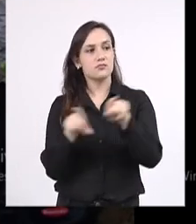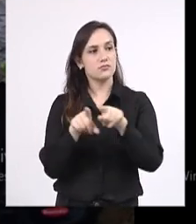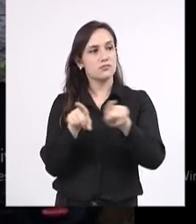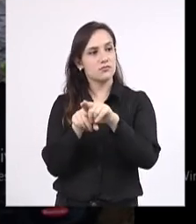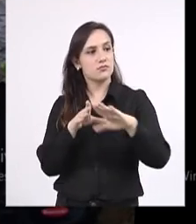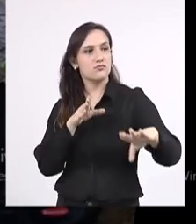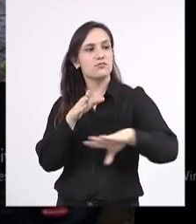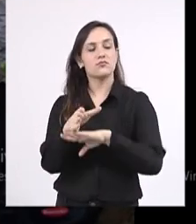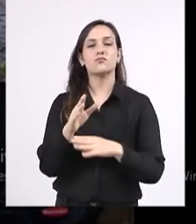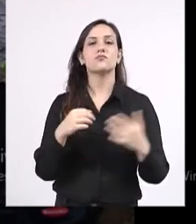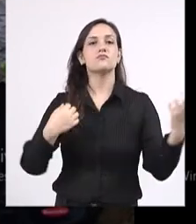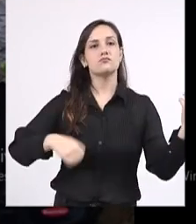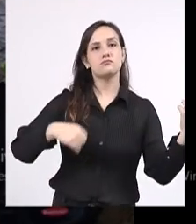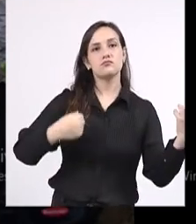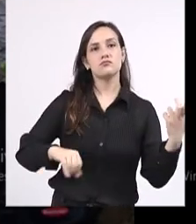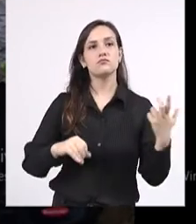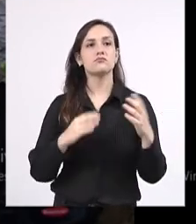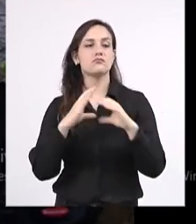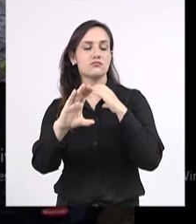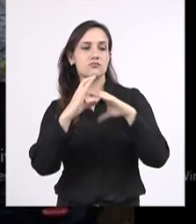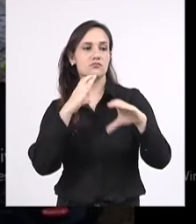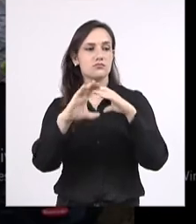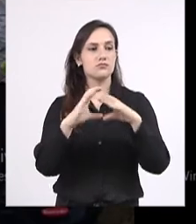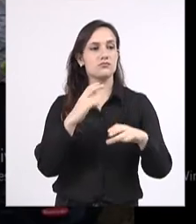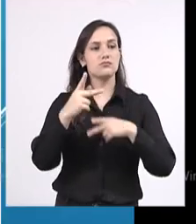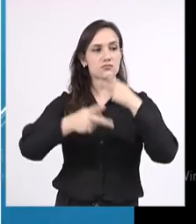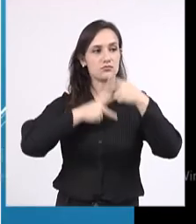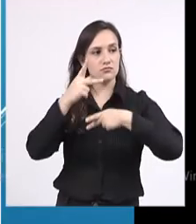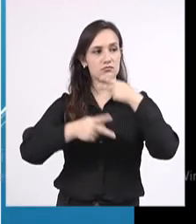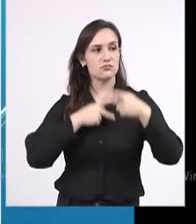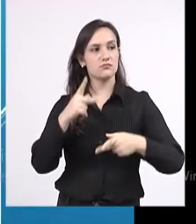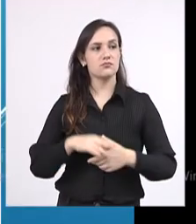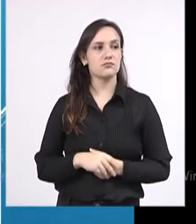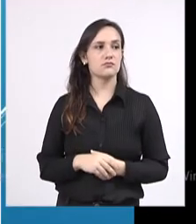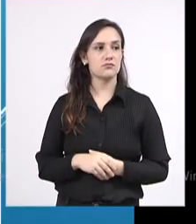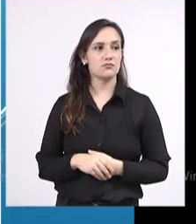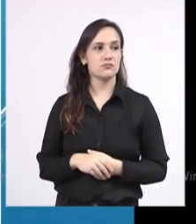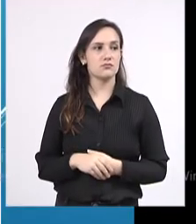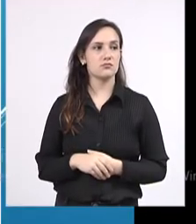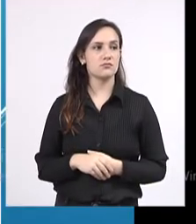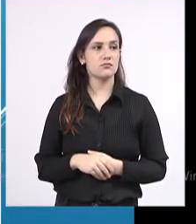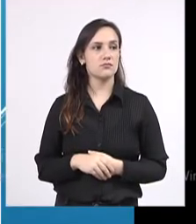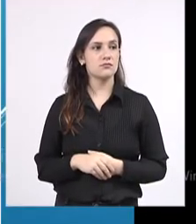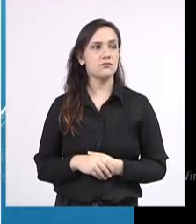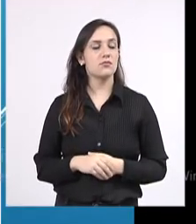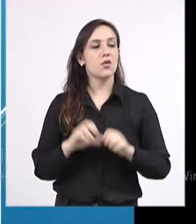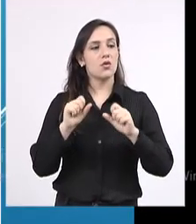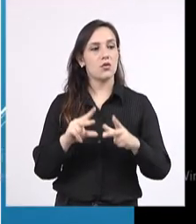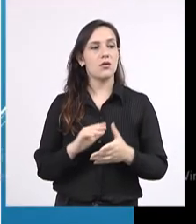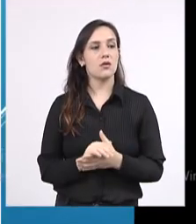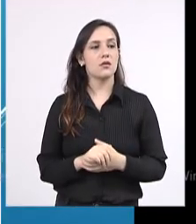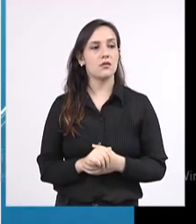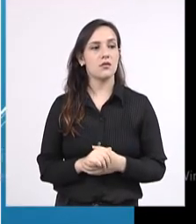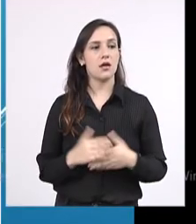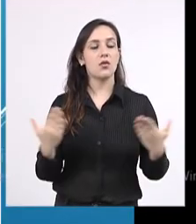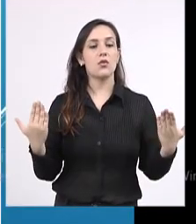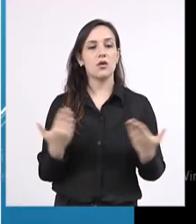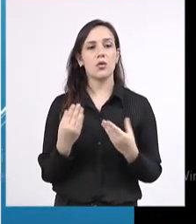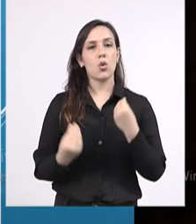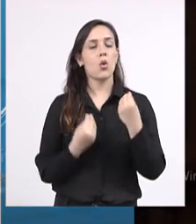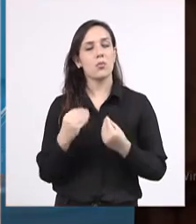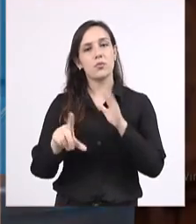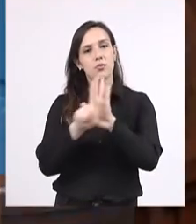lá fazendo uso da palavra e também trazendo a sua contribuição. E de que modo os